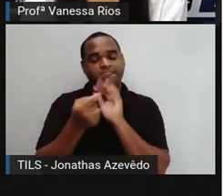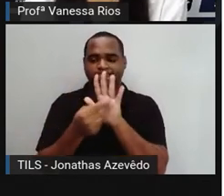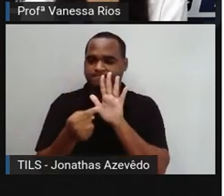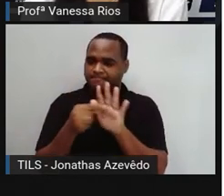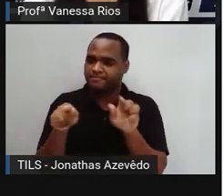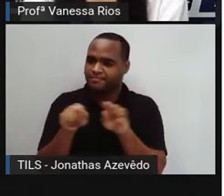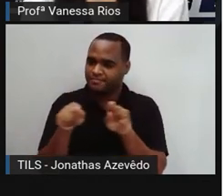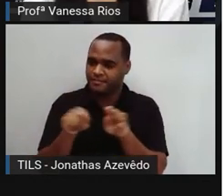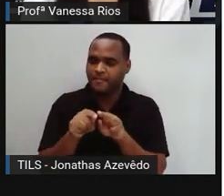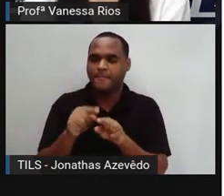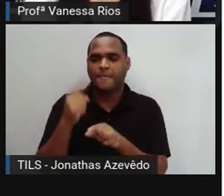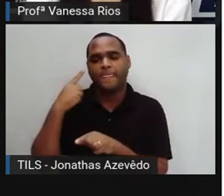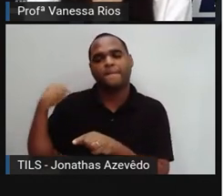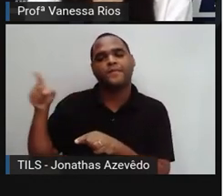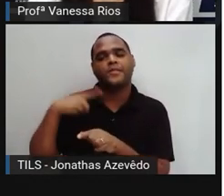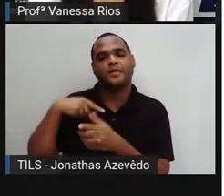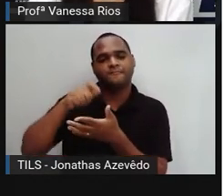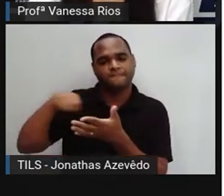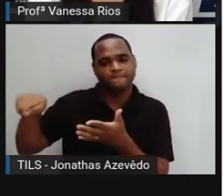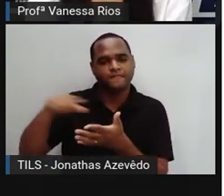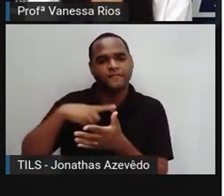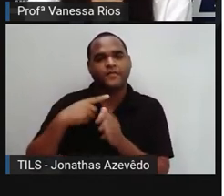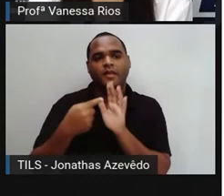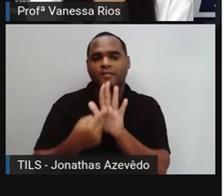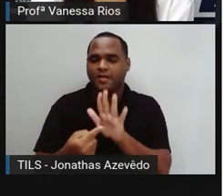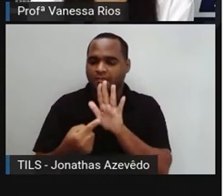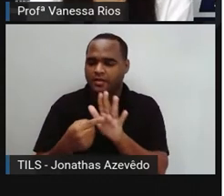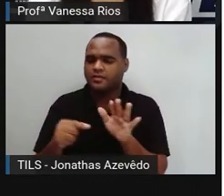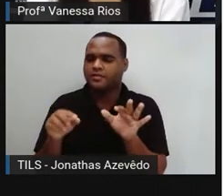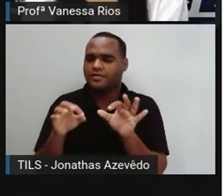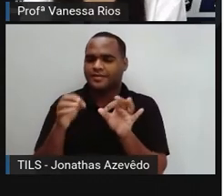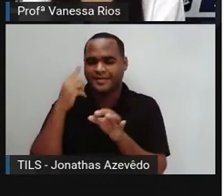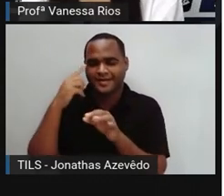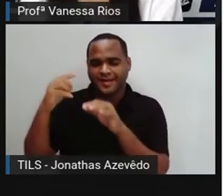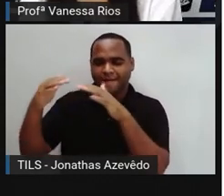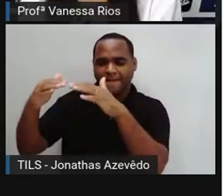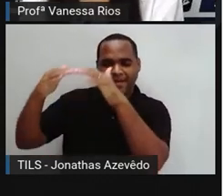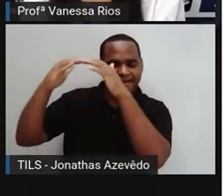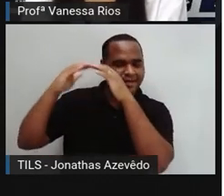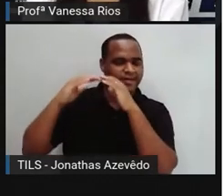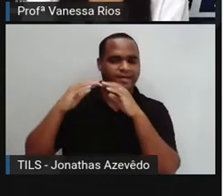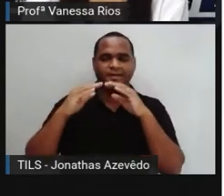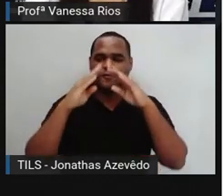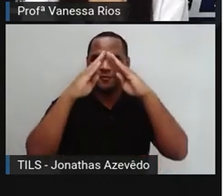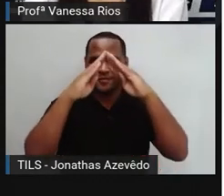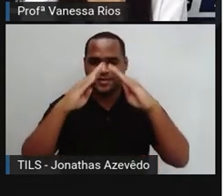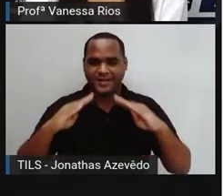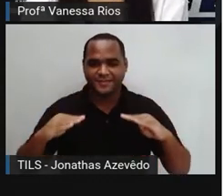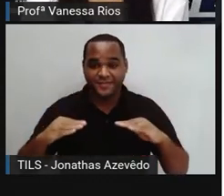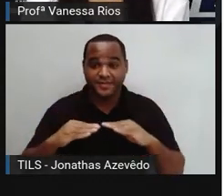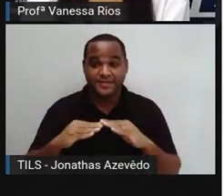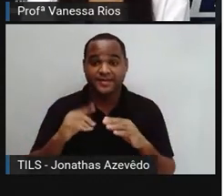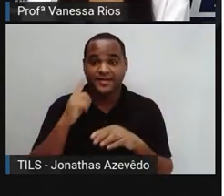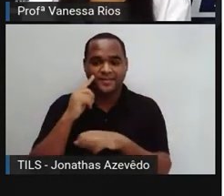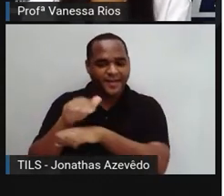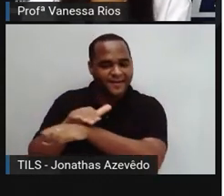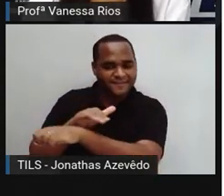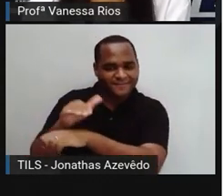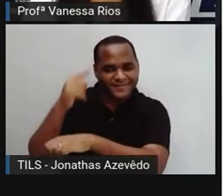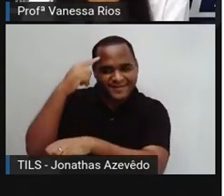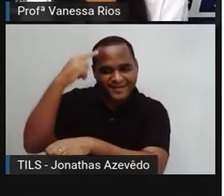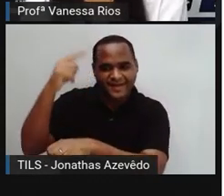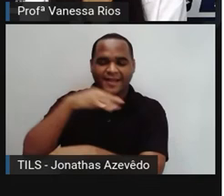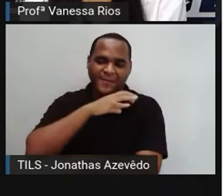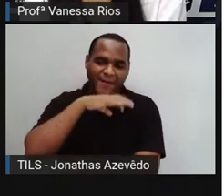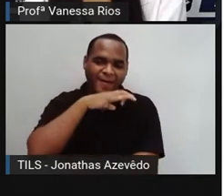Enquanto os primeiros escritos aparecem aí em cavernas, em pirâmides, em pele de animais.